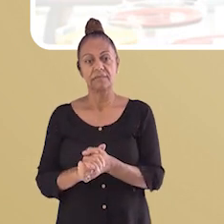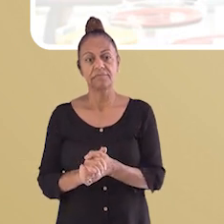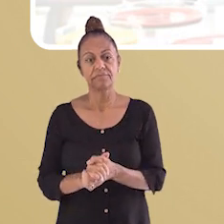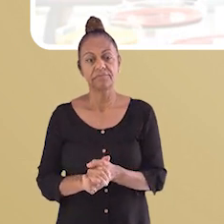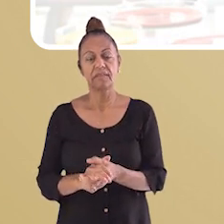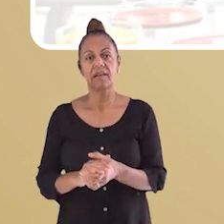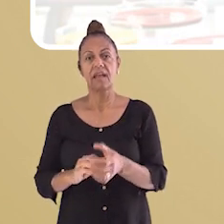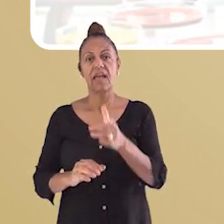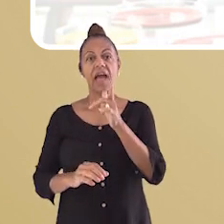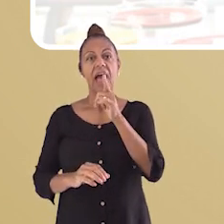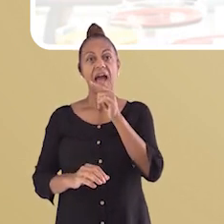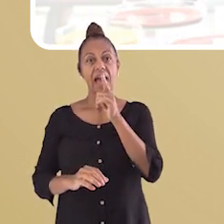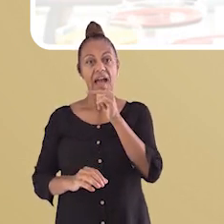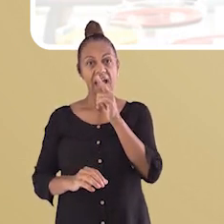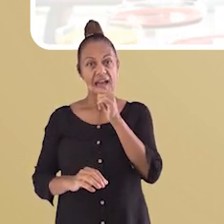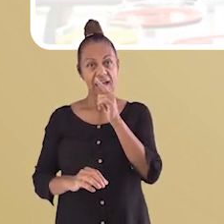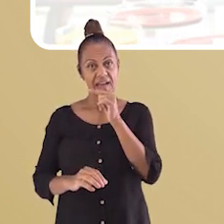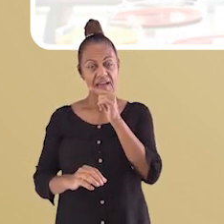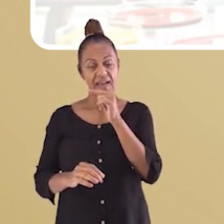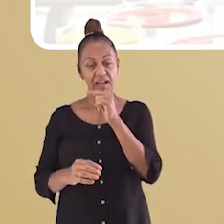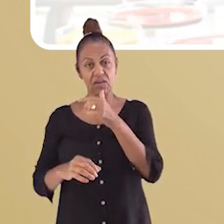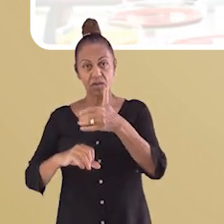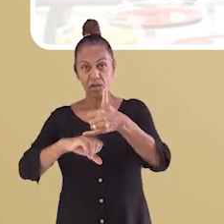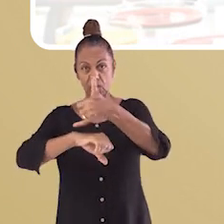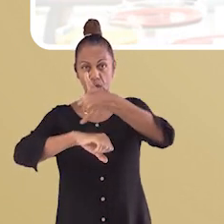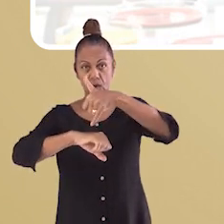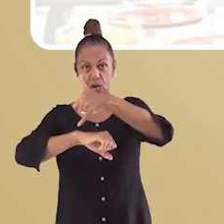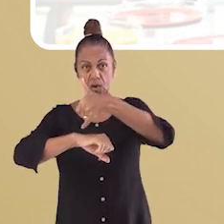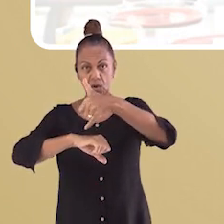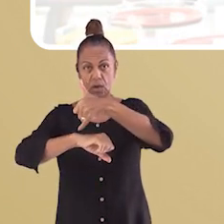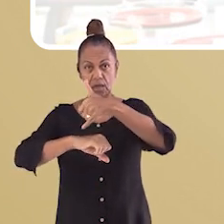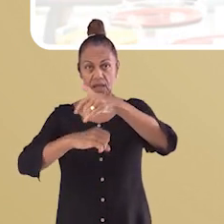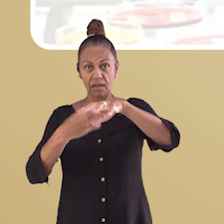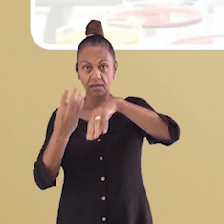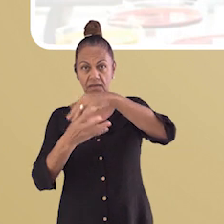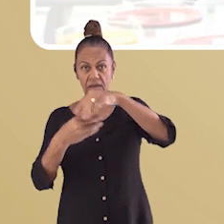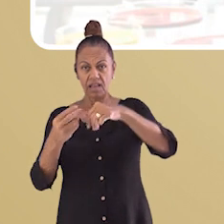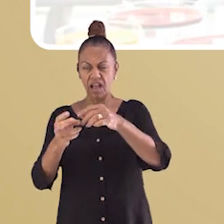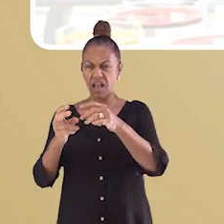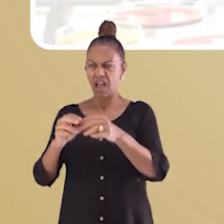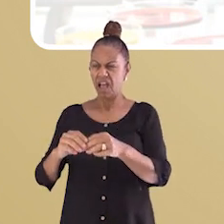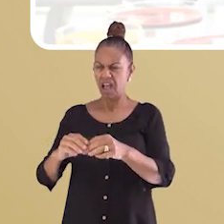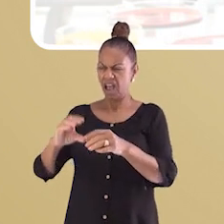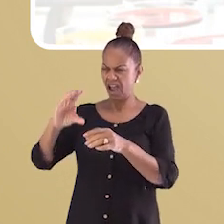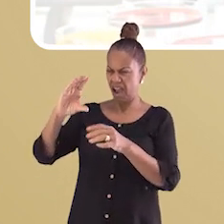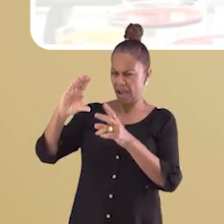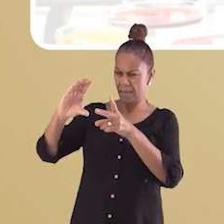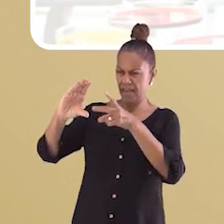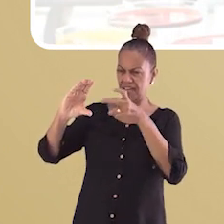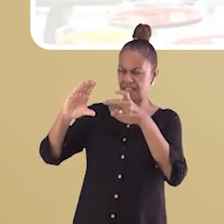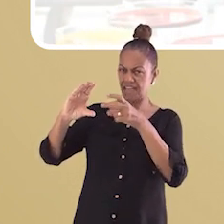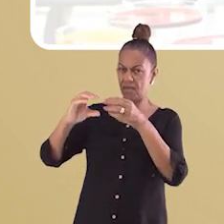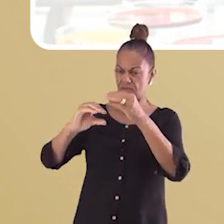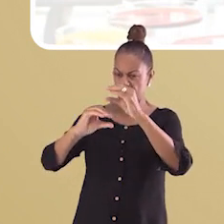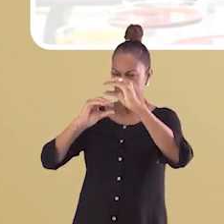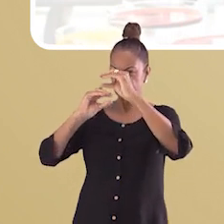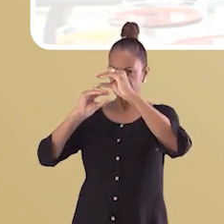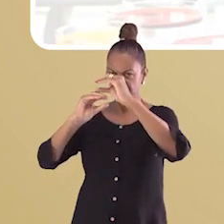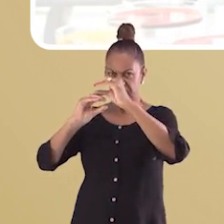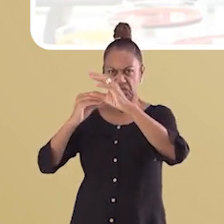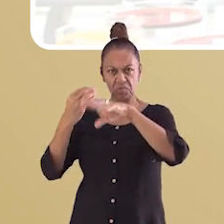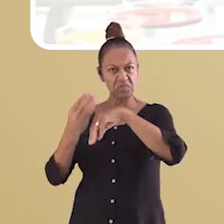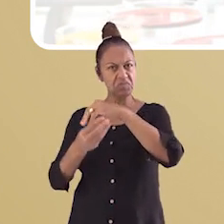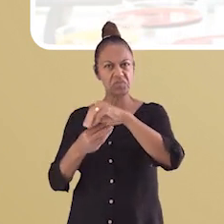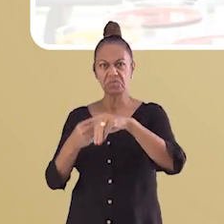Já a água e o óleo formam uma mistura heterogênea. Quando olhamos para essa mistura, conseguimos perceber duas porções que não se